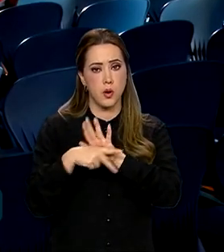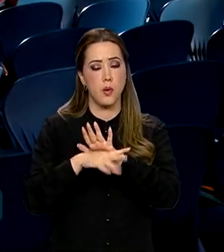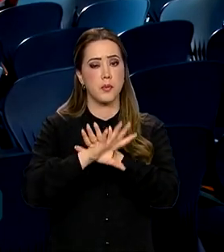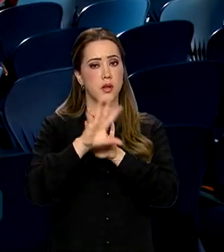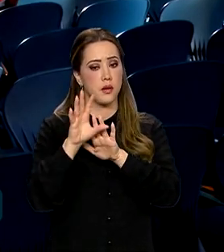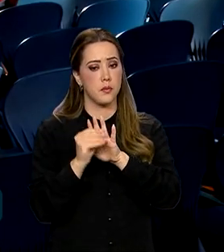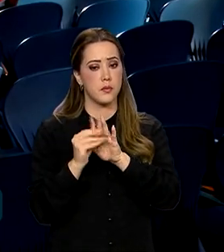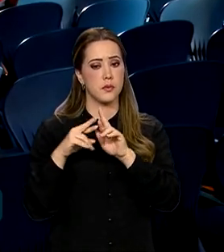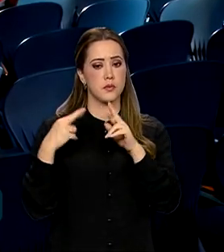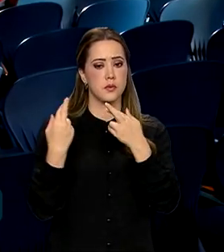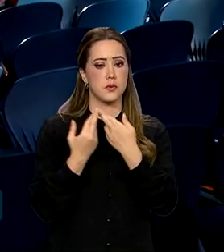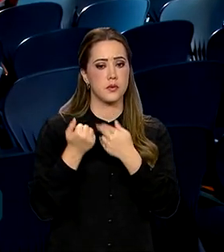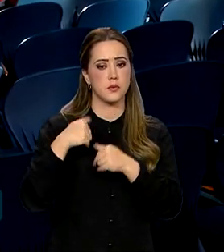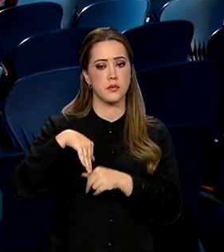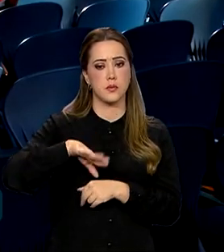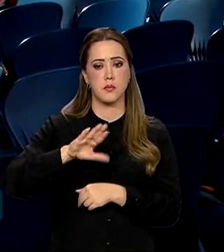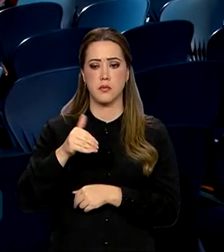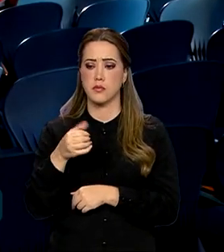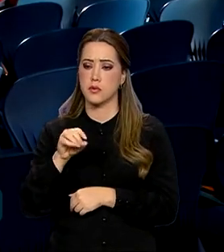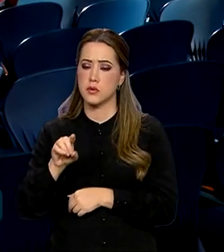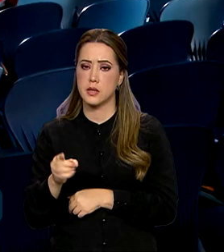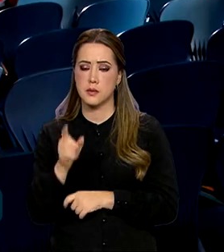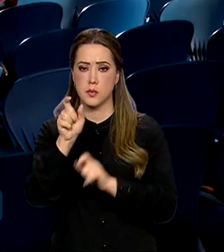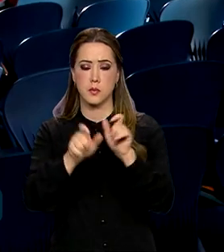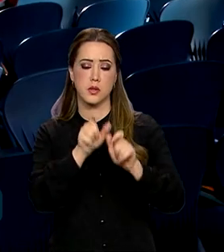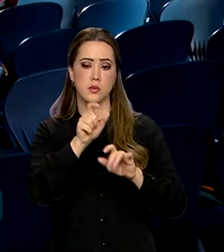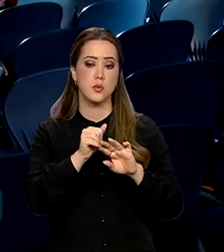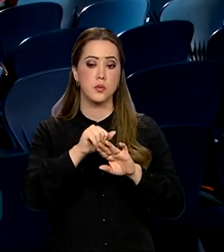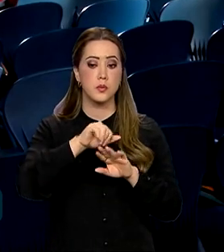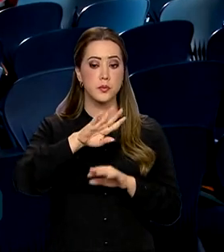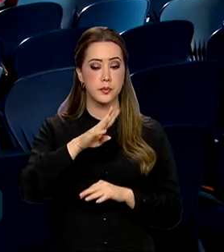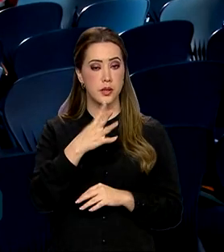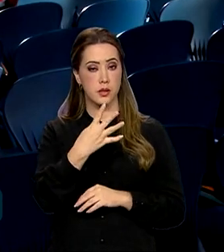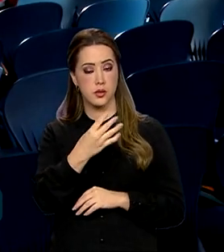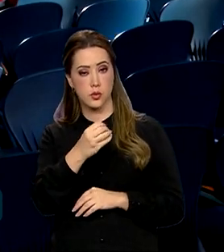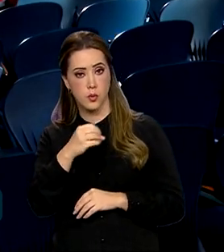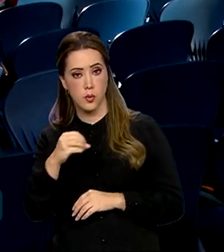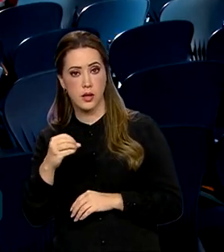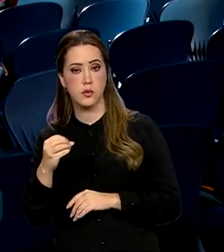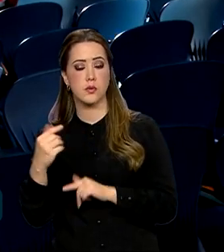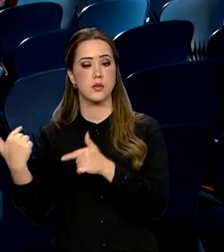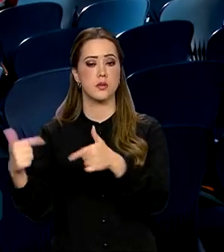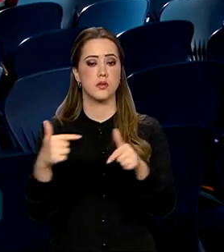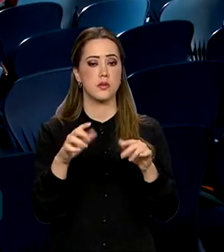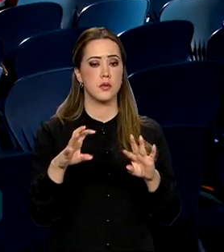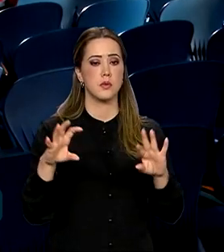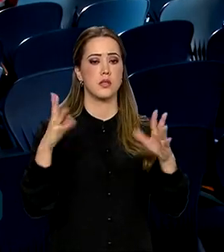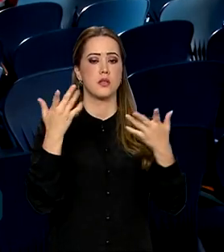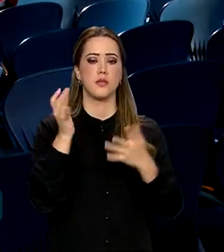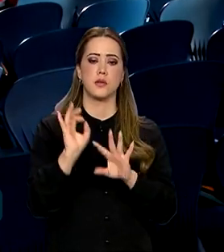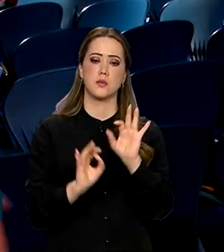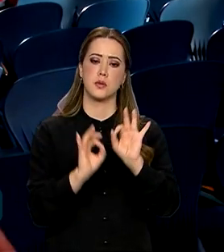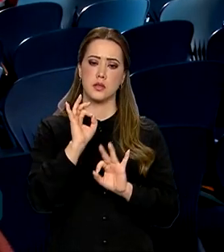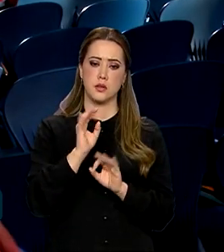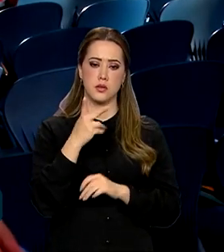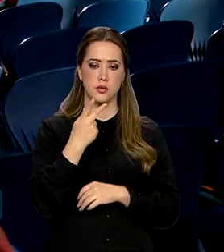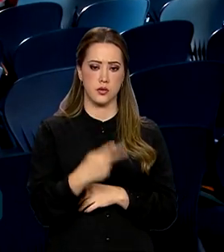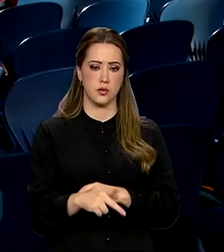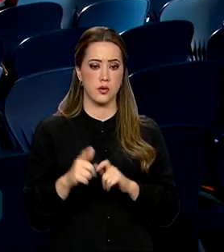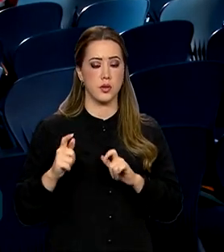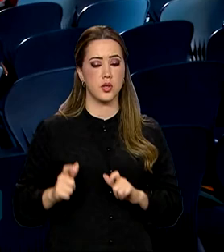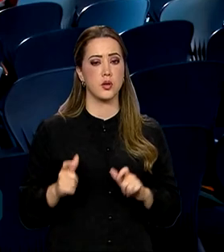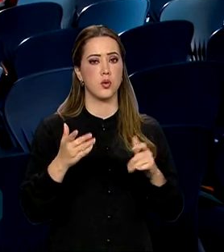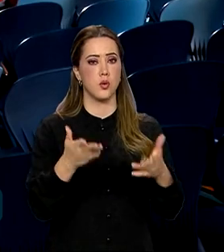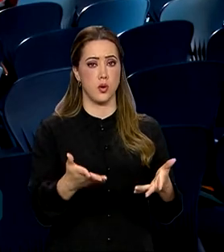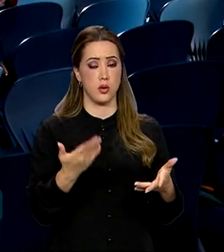reunir mais de 10 mil pessoas. Mais de 400 atividades e eventos foram planejados aqui para o hangar,